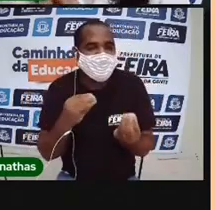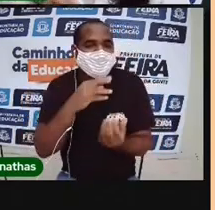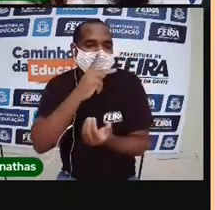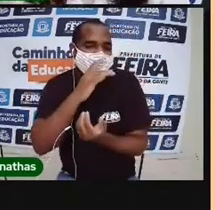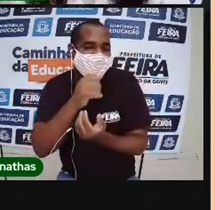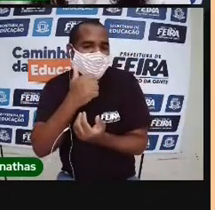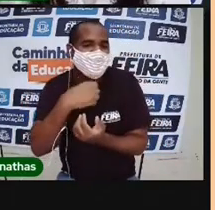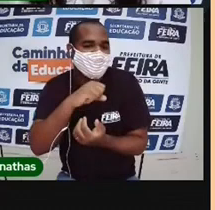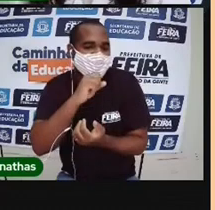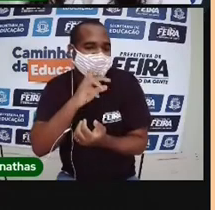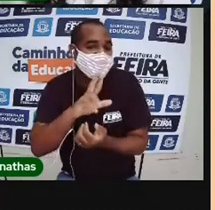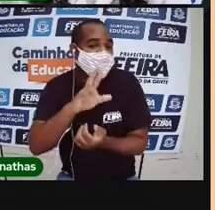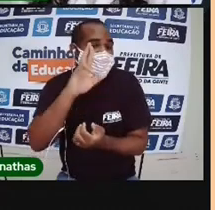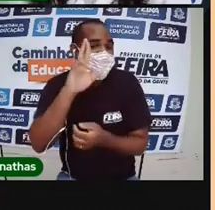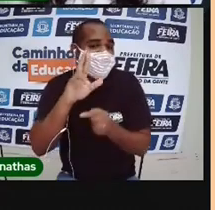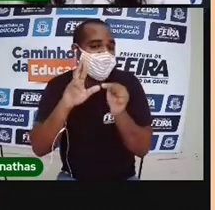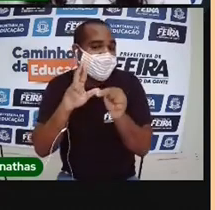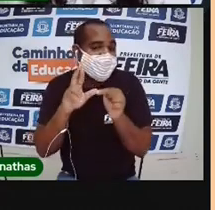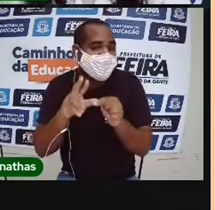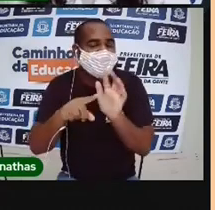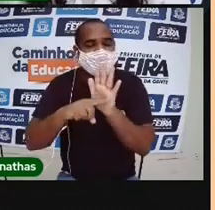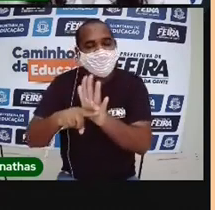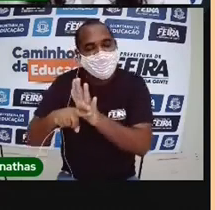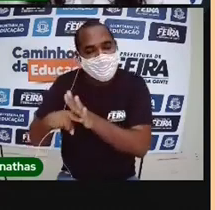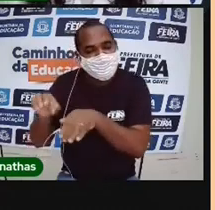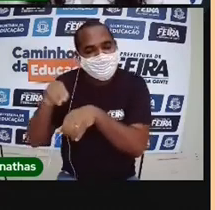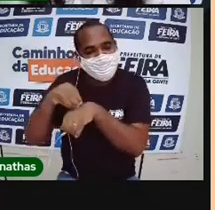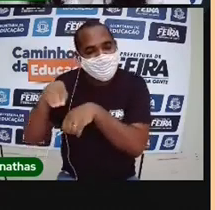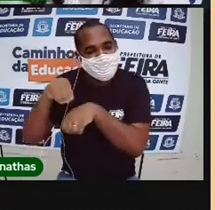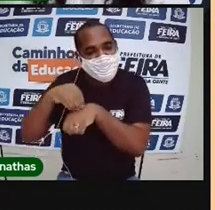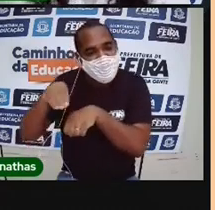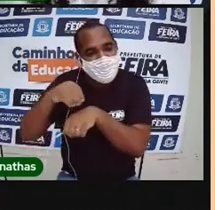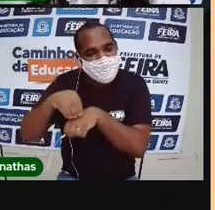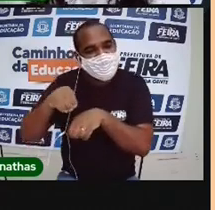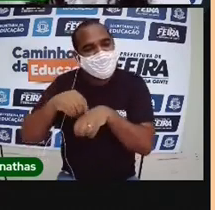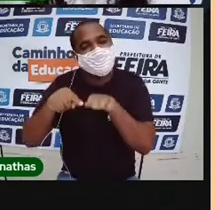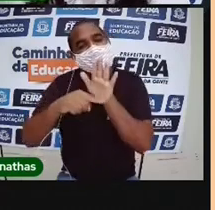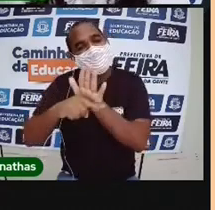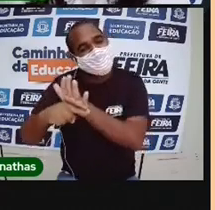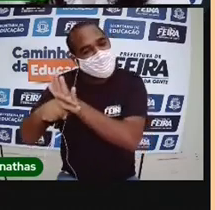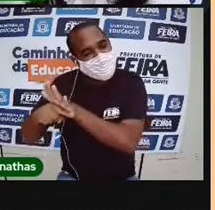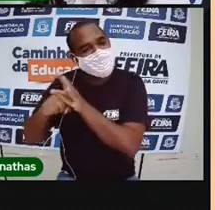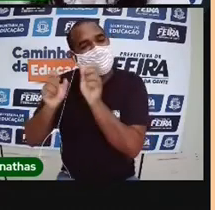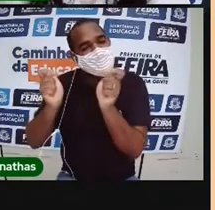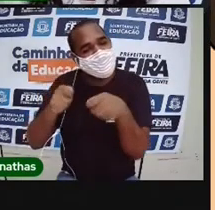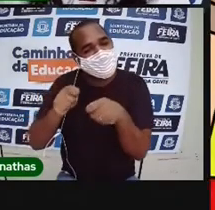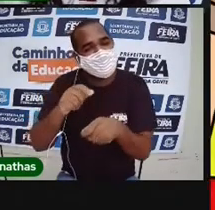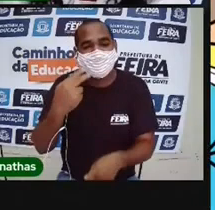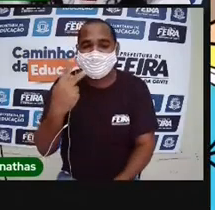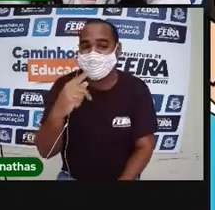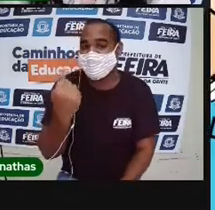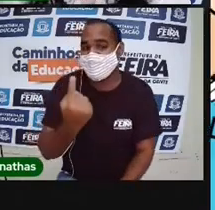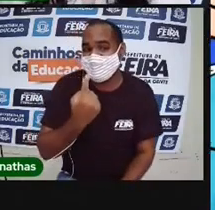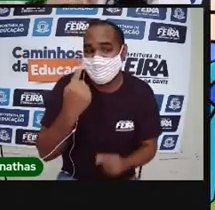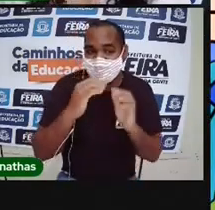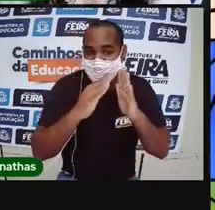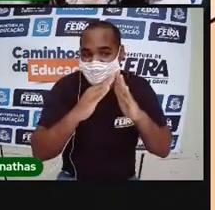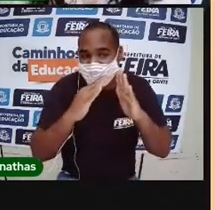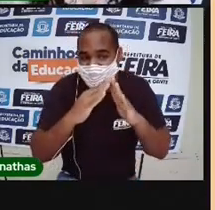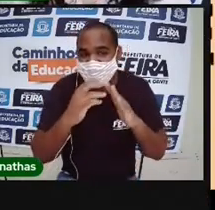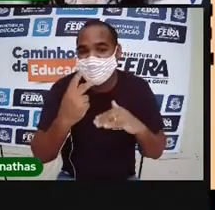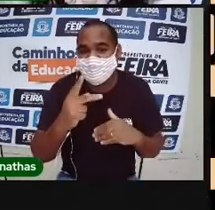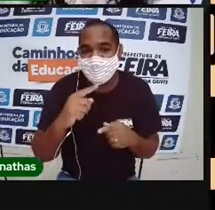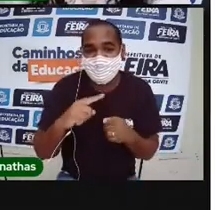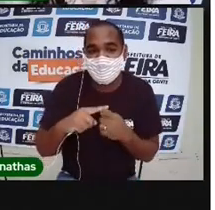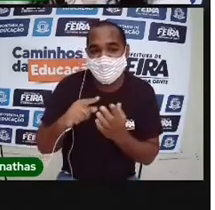mamãe e o responsável a lhe orientar na sua tarefa ou você fazer sozinho, tá bom? Então,